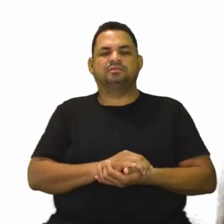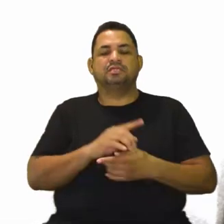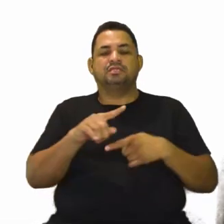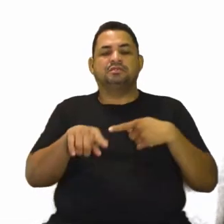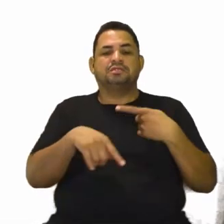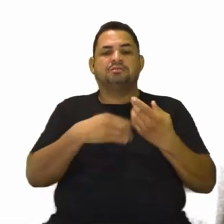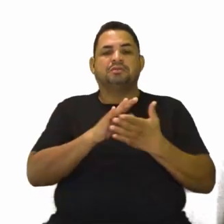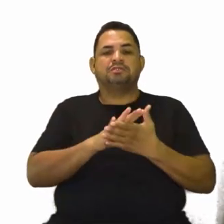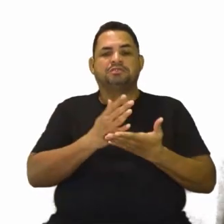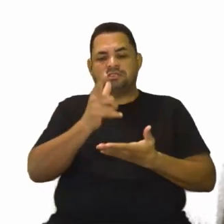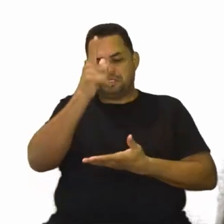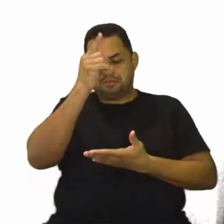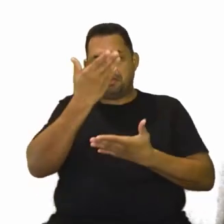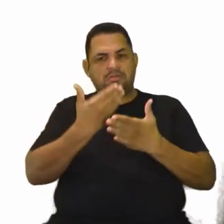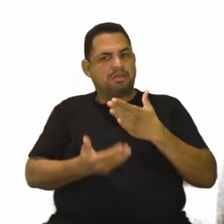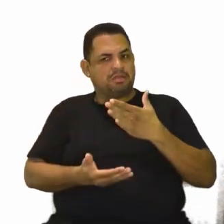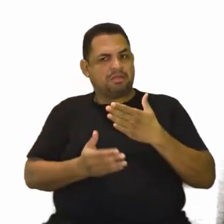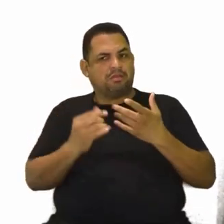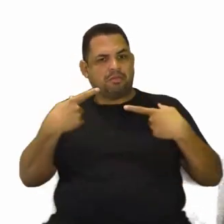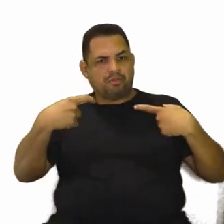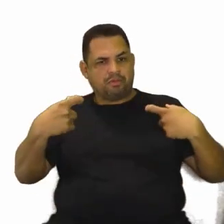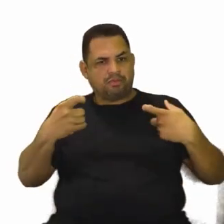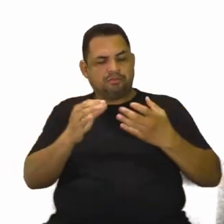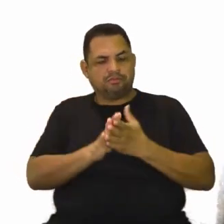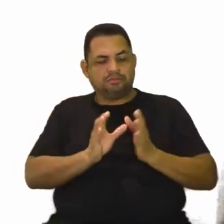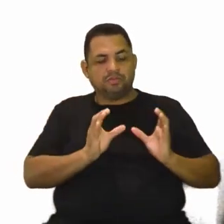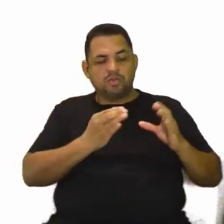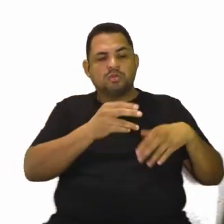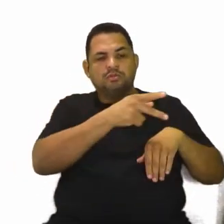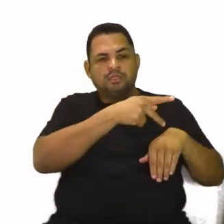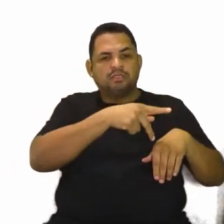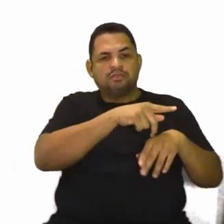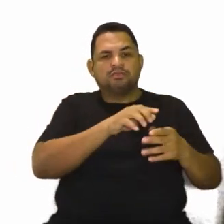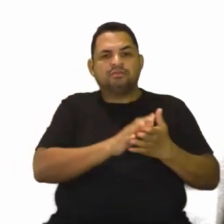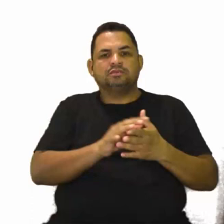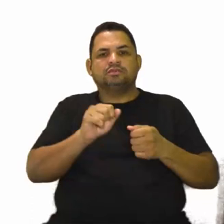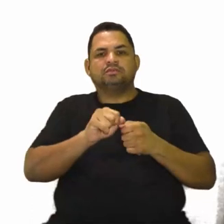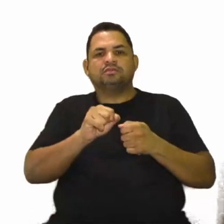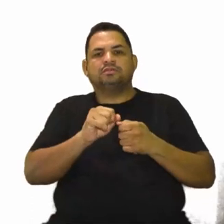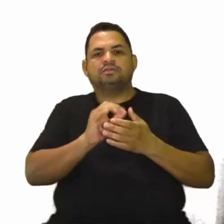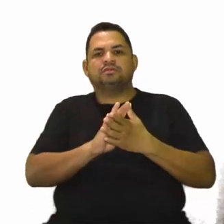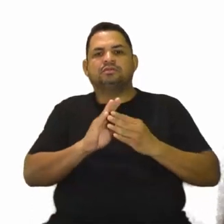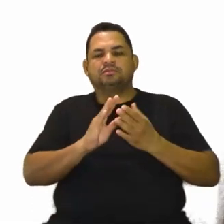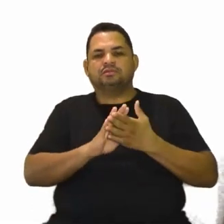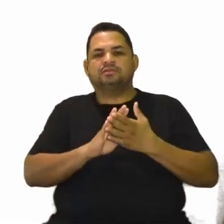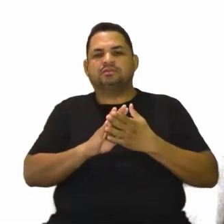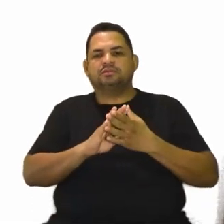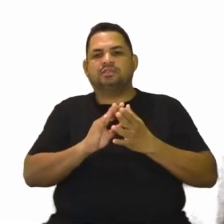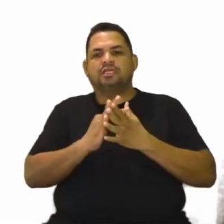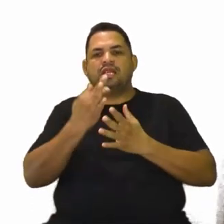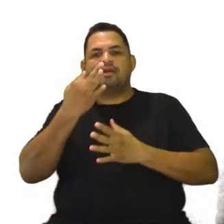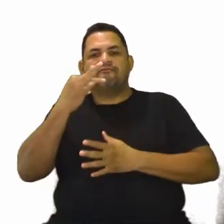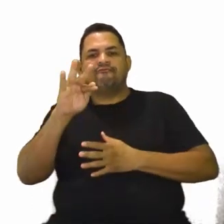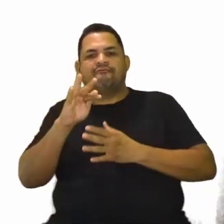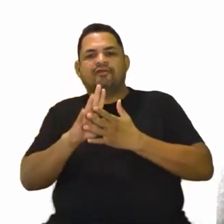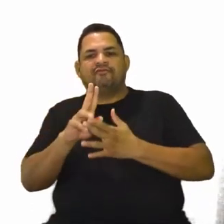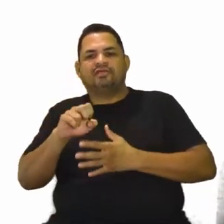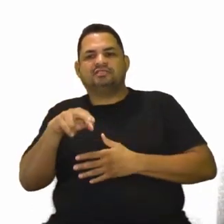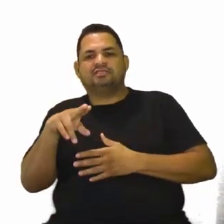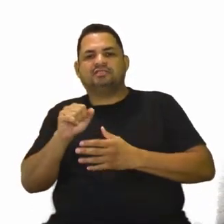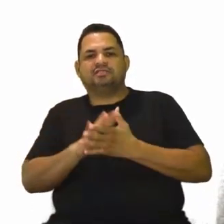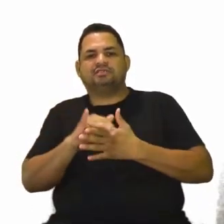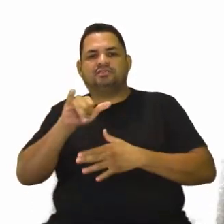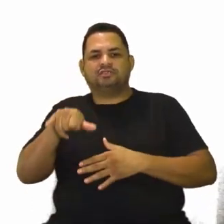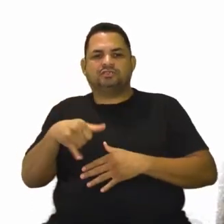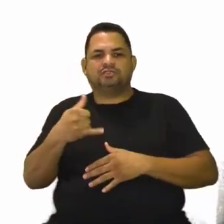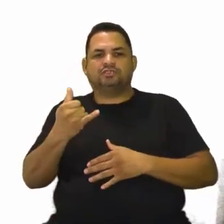Após a rendição da Alemanha e de seus aliados, realizou-se no Palácio de Versalhes, na França, de